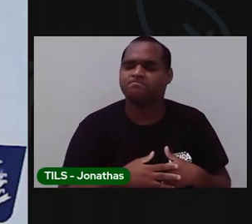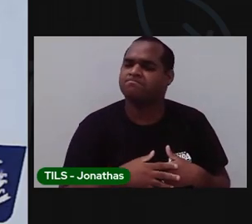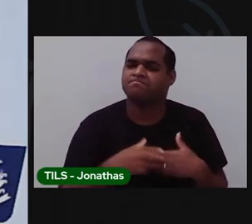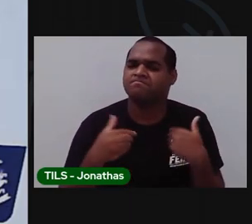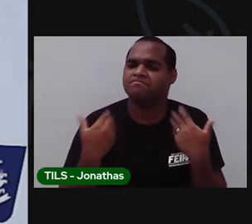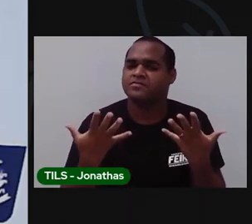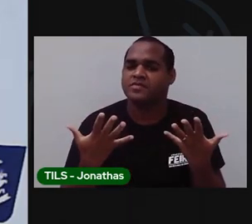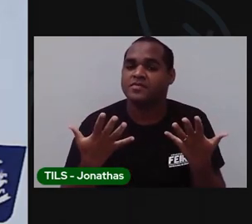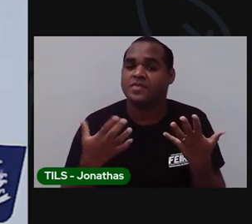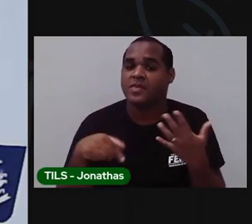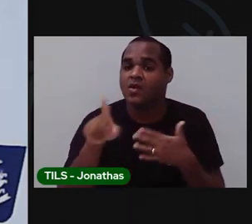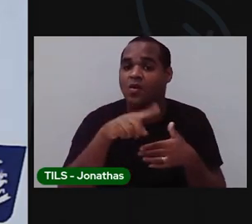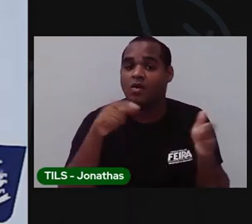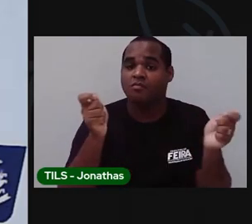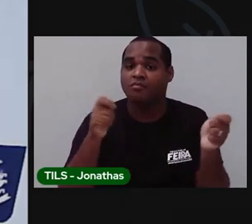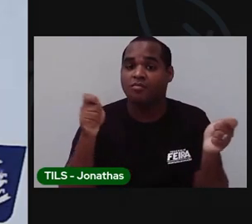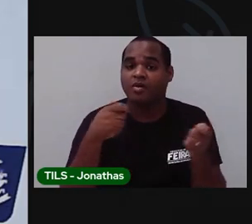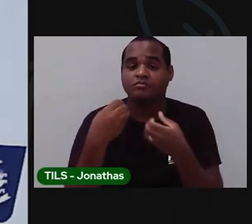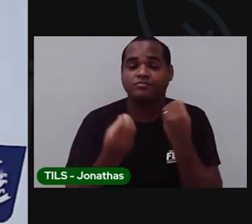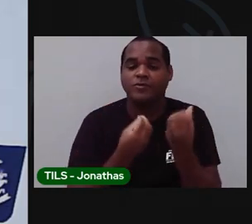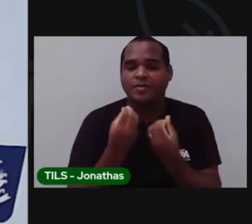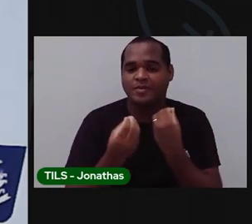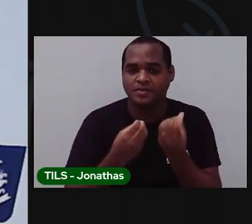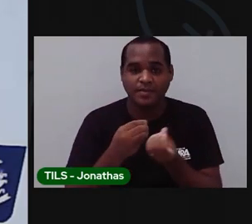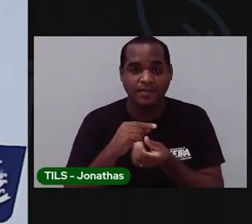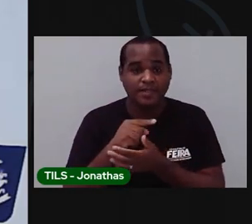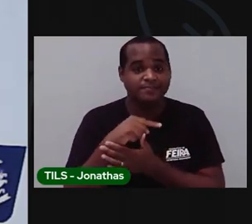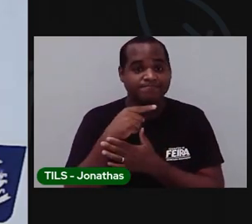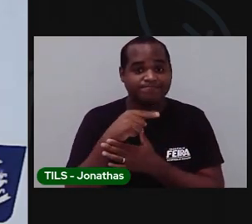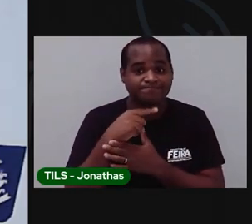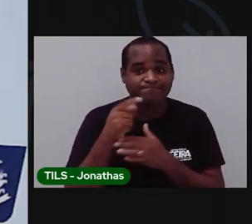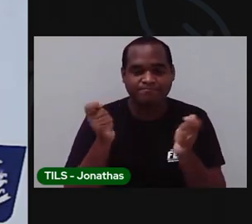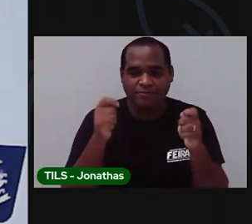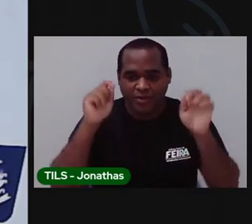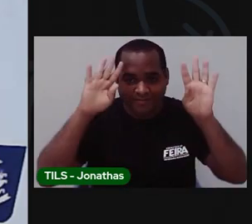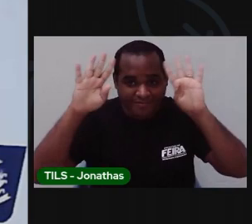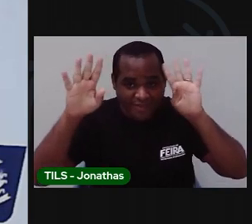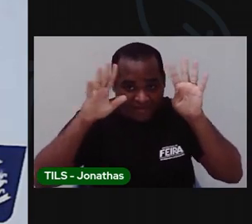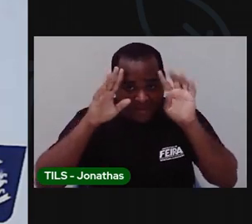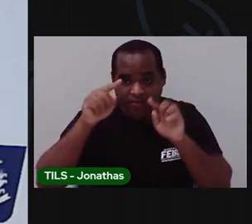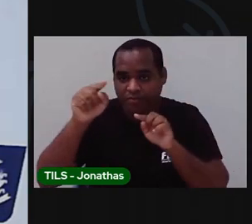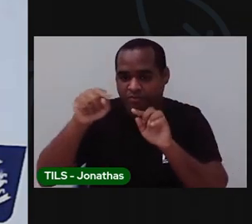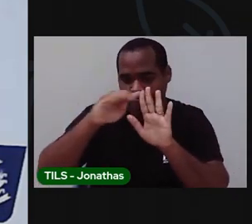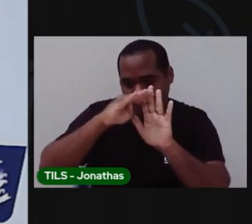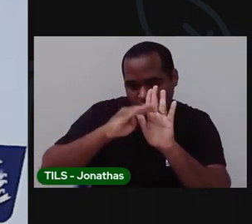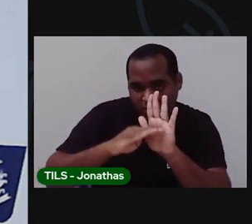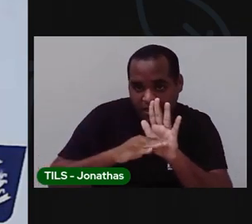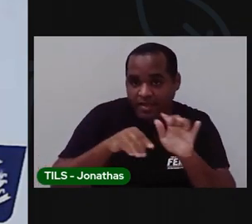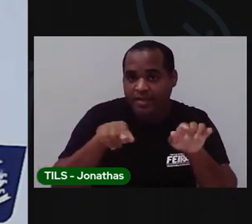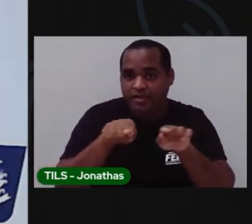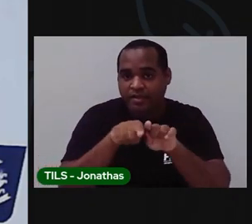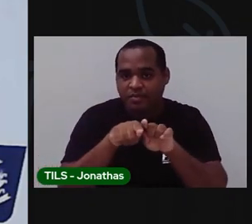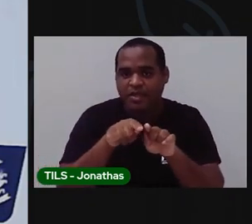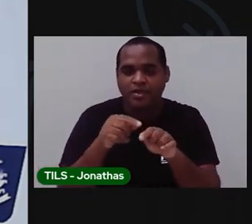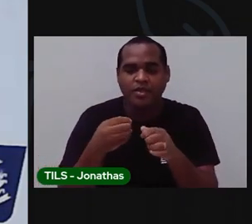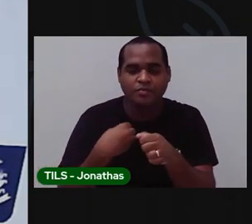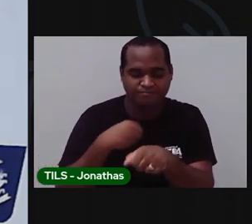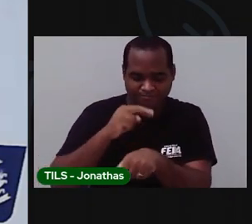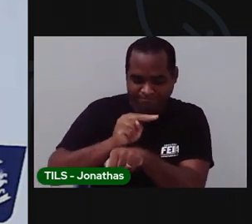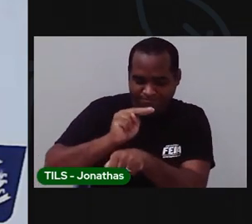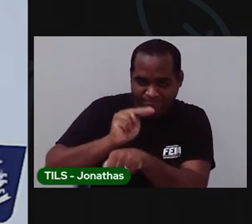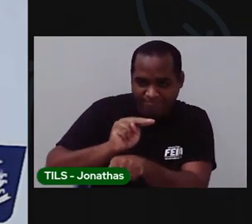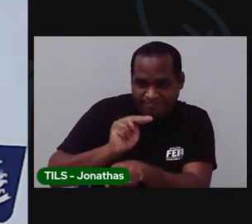agora a gente não pode. Mas a gente pode pensar. E planejar. E se encher de esperança.